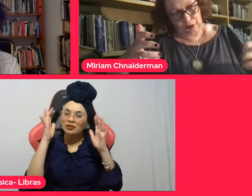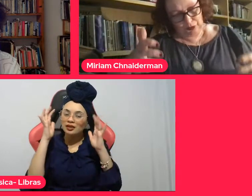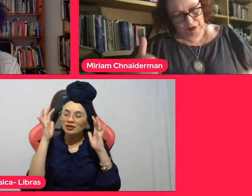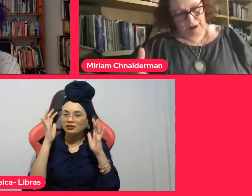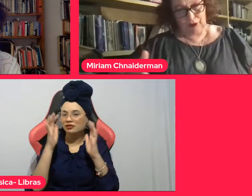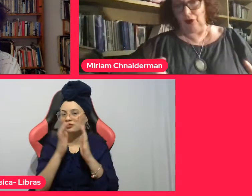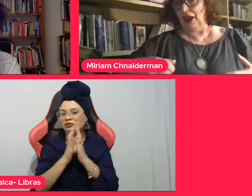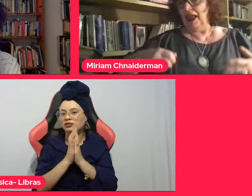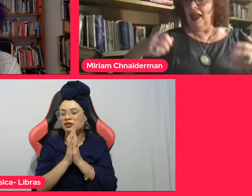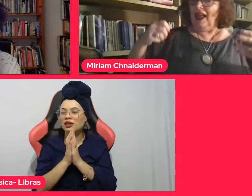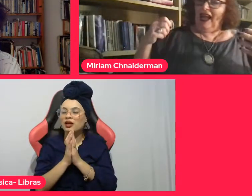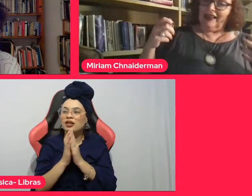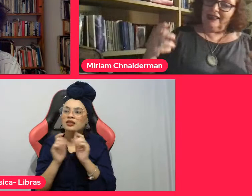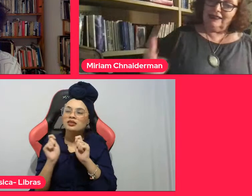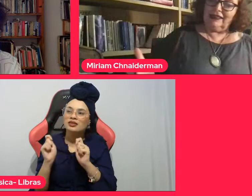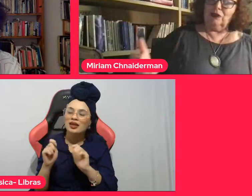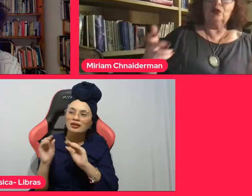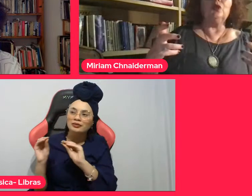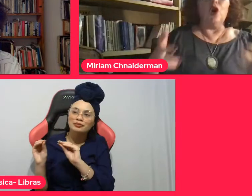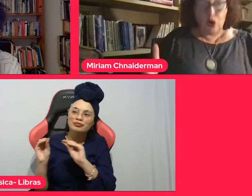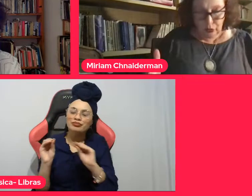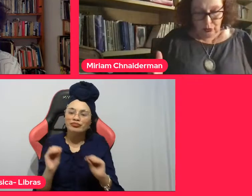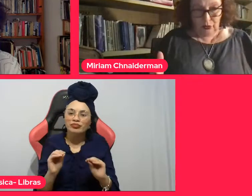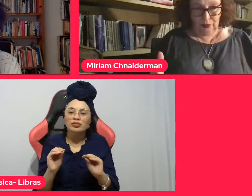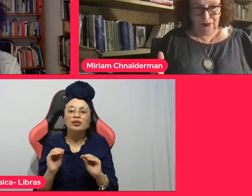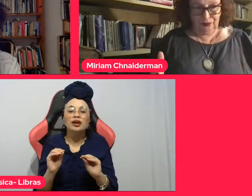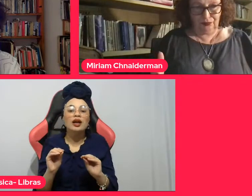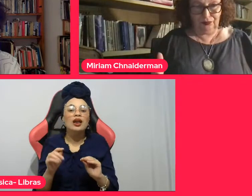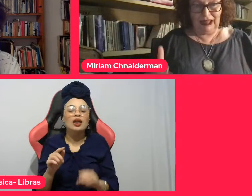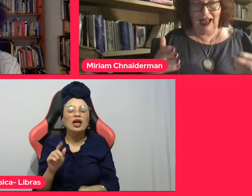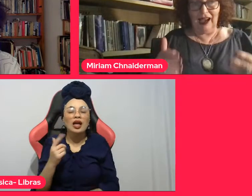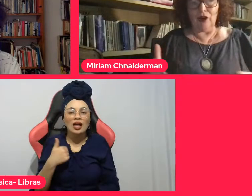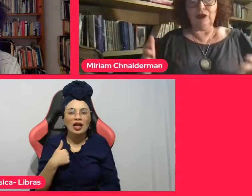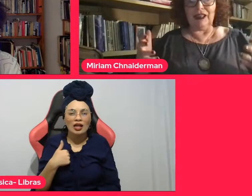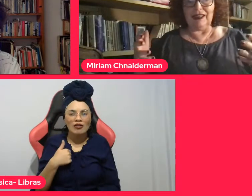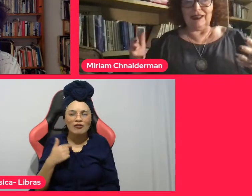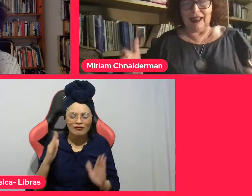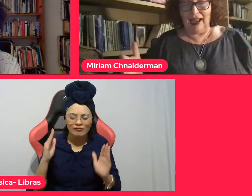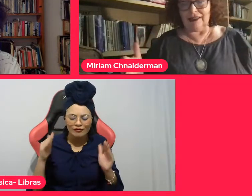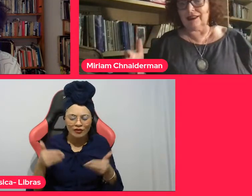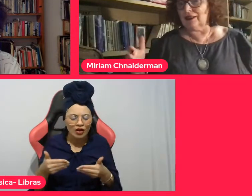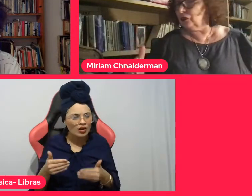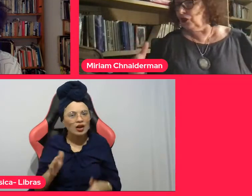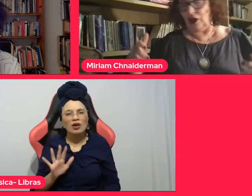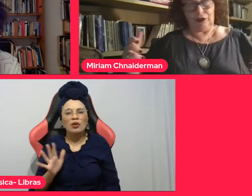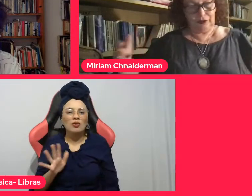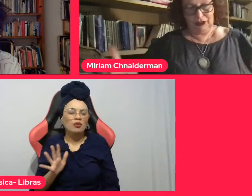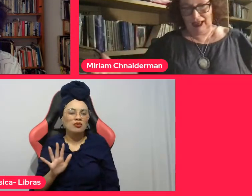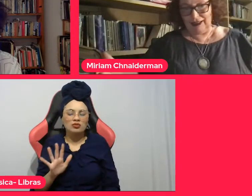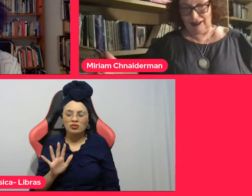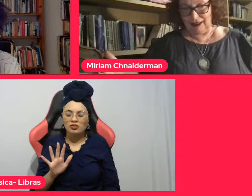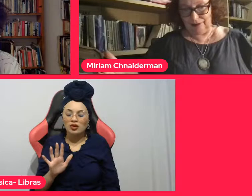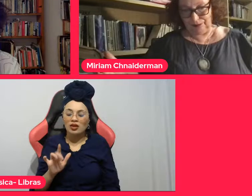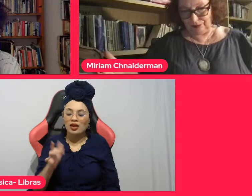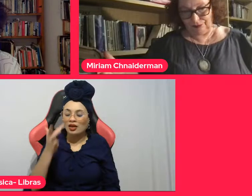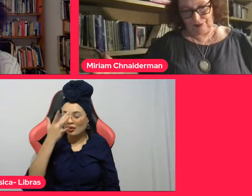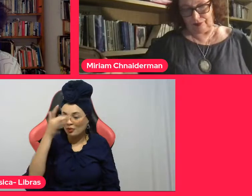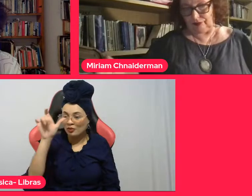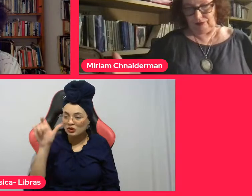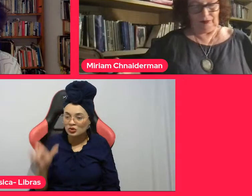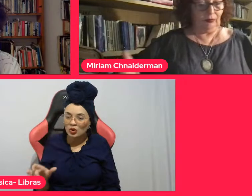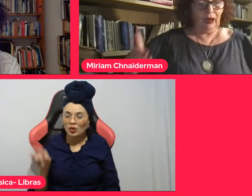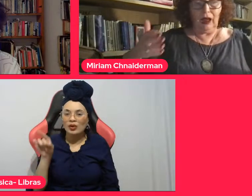está introduzindo a questão do outro, da alteridade no nosso dia a dia.